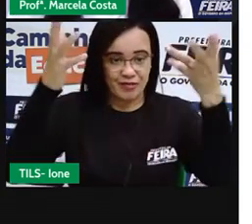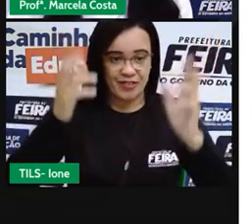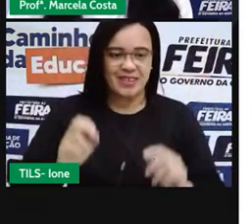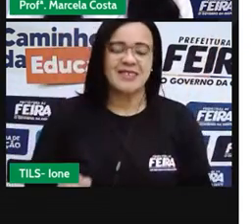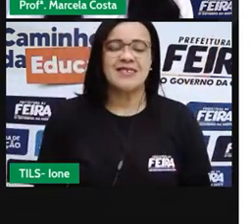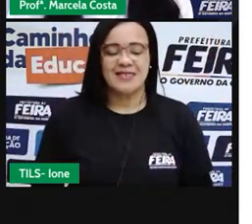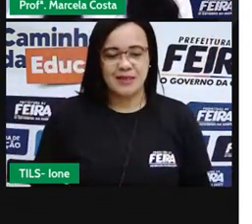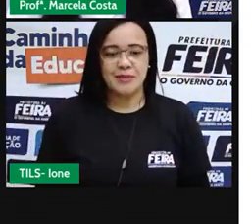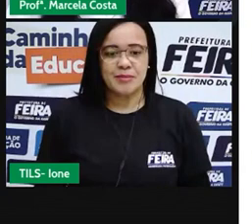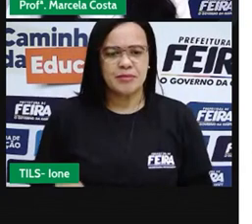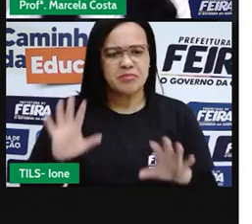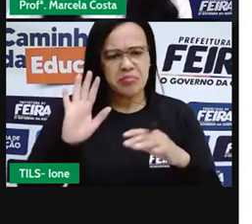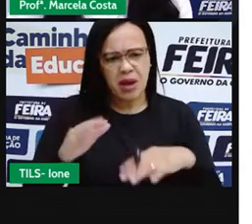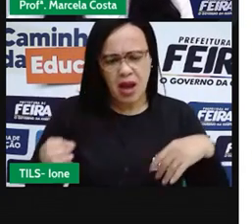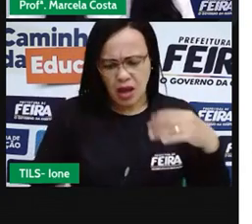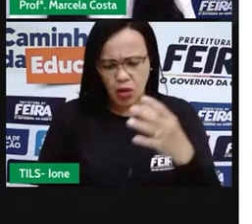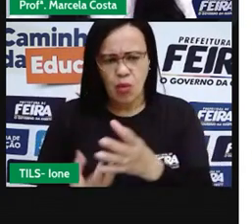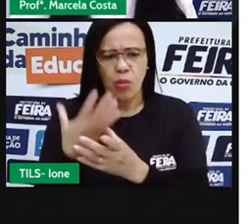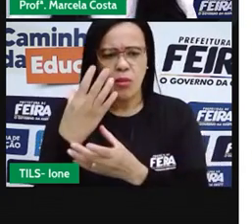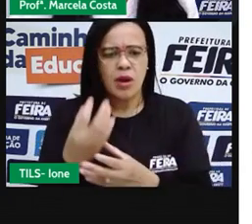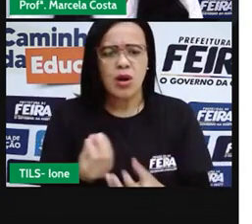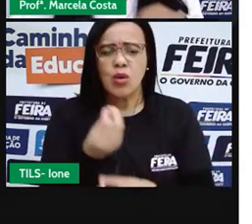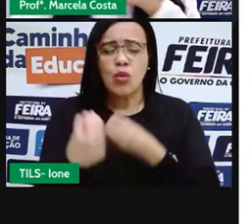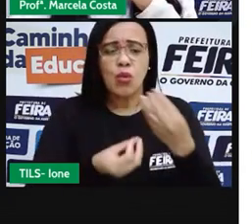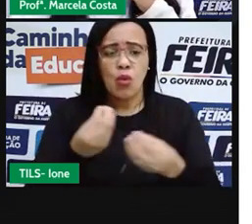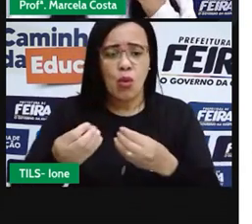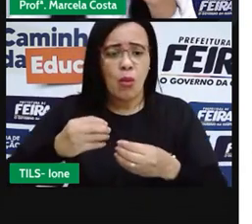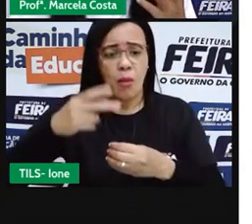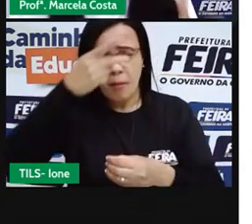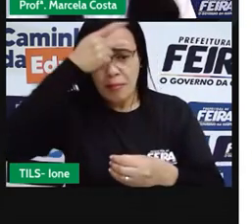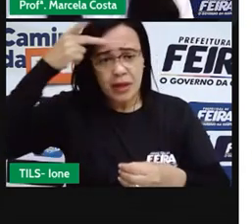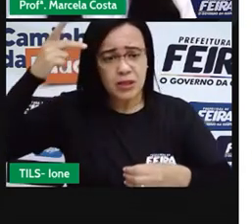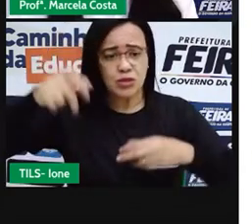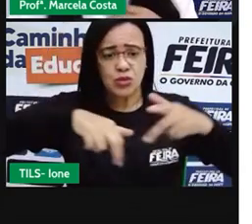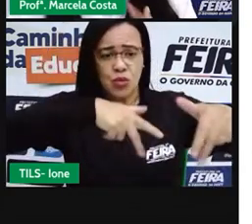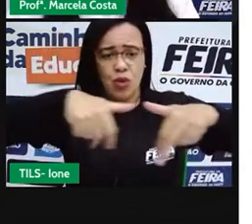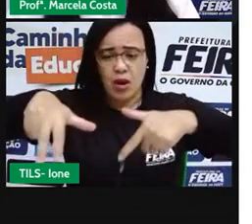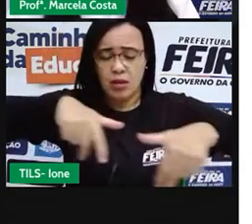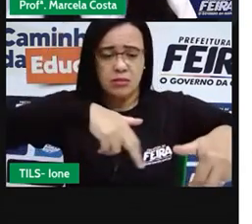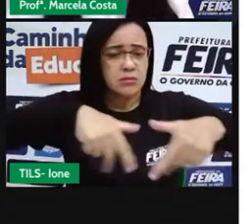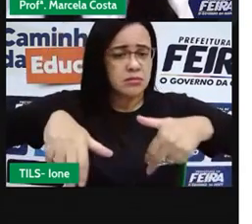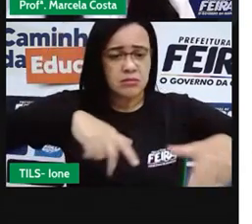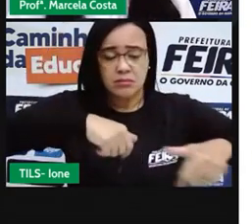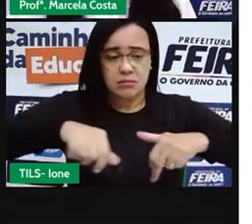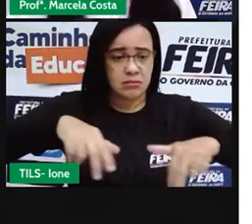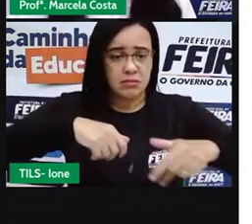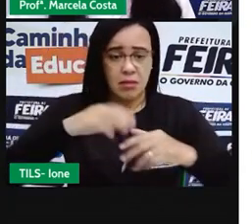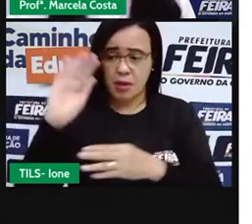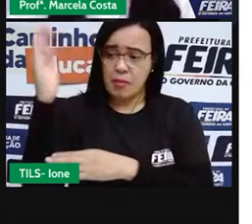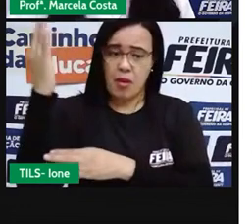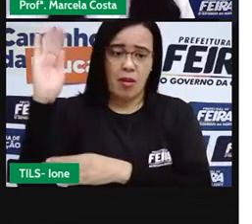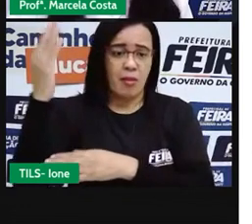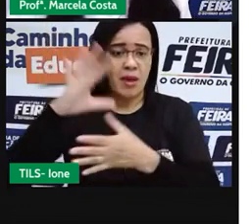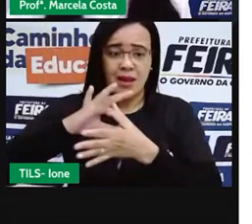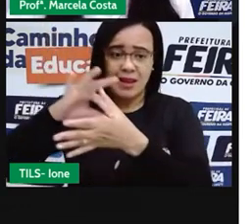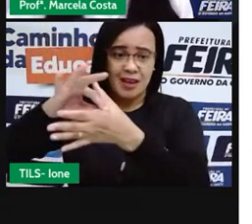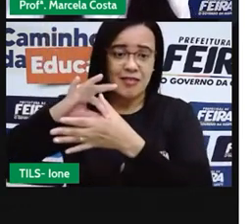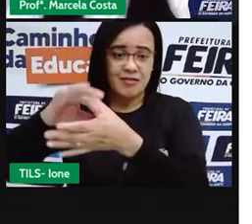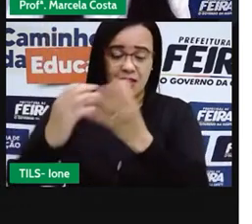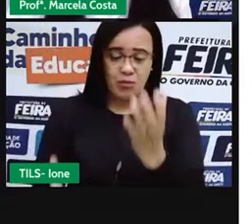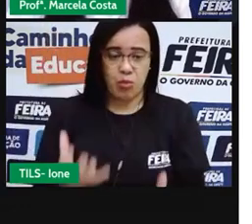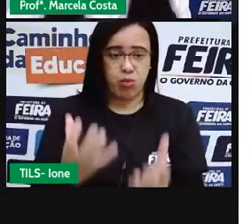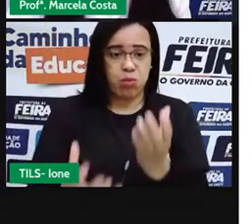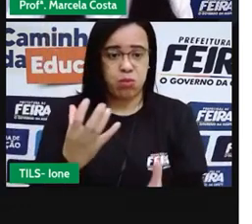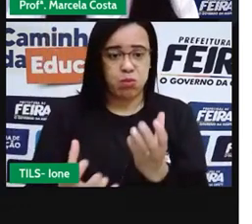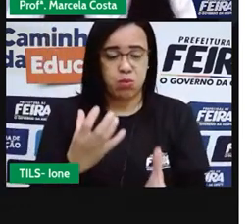teve sua origem no vai-vindo das pessoas, levando lenha para a enorme fogueira que era acesa em